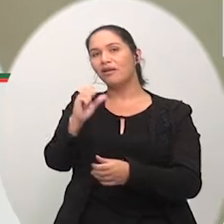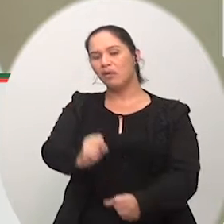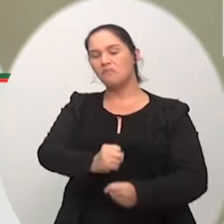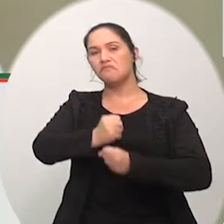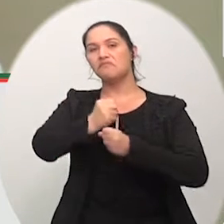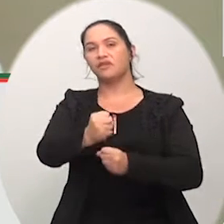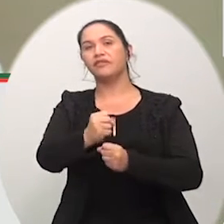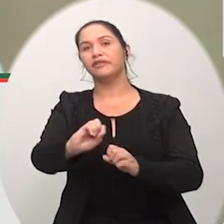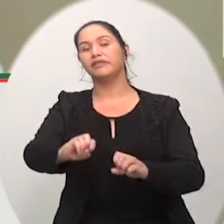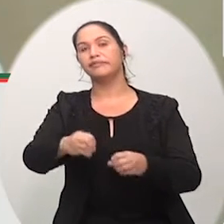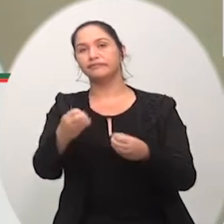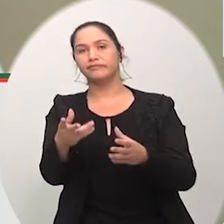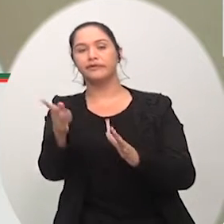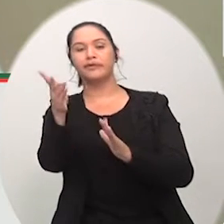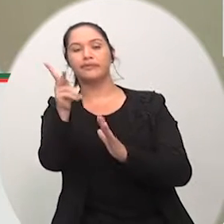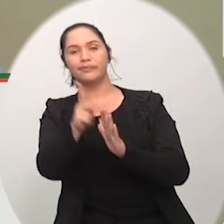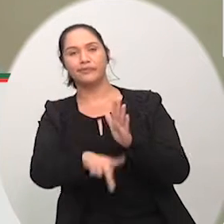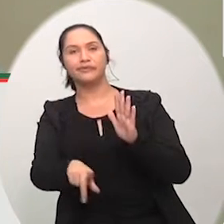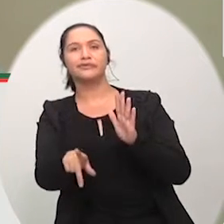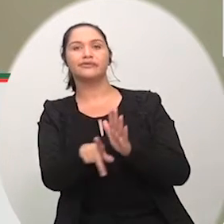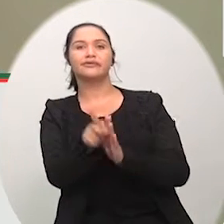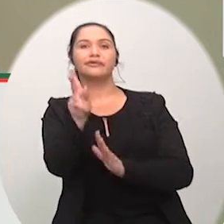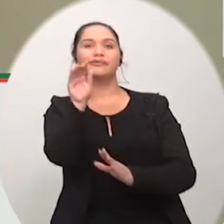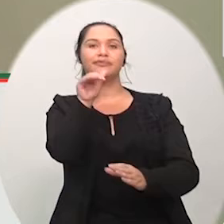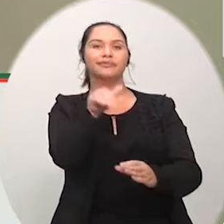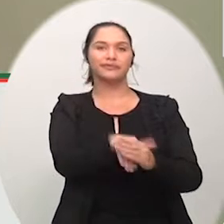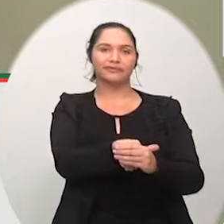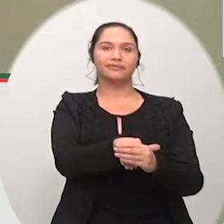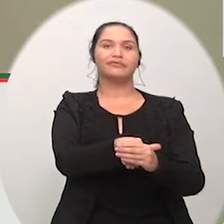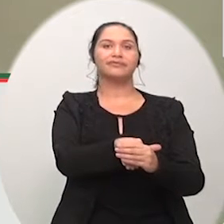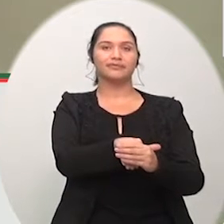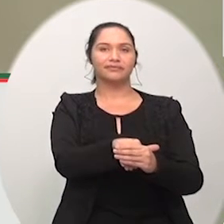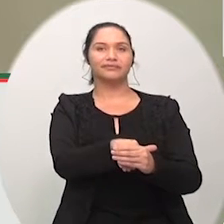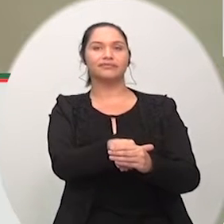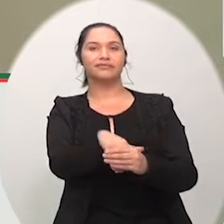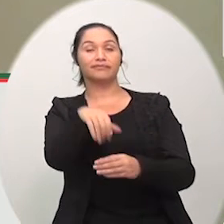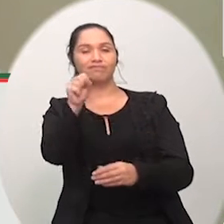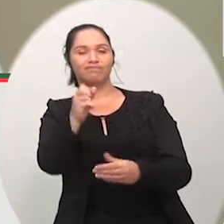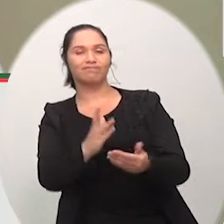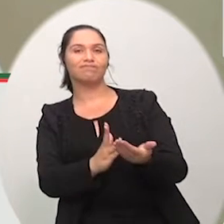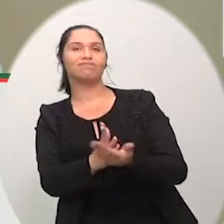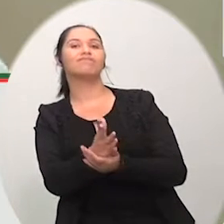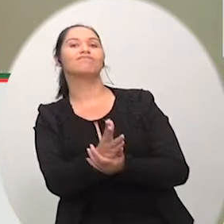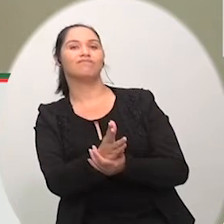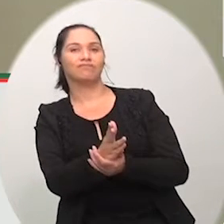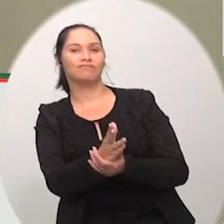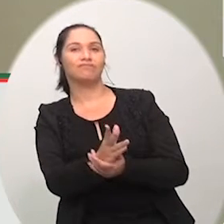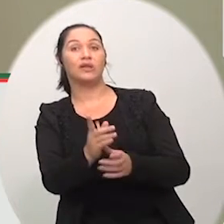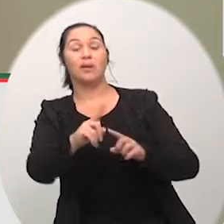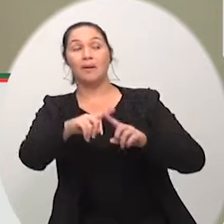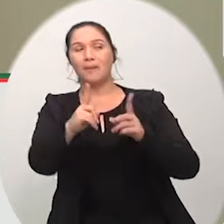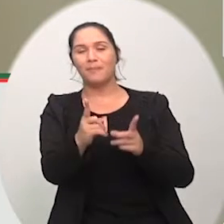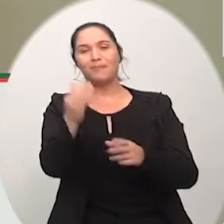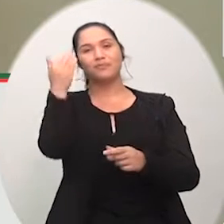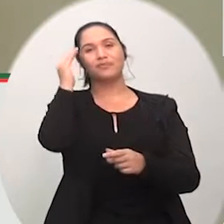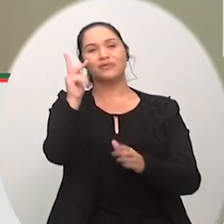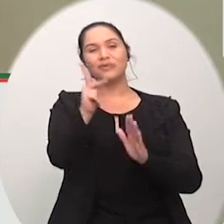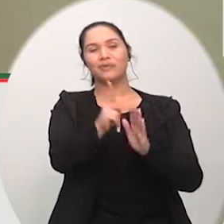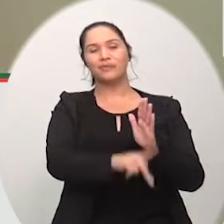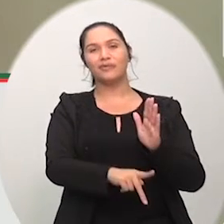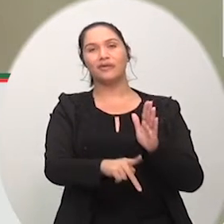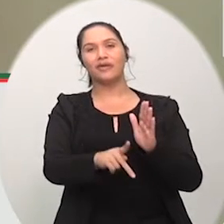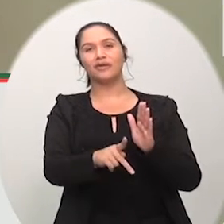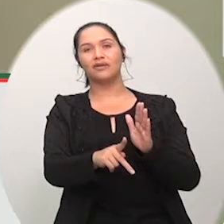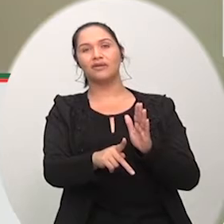aprovado. Mas sabíamos que ele ia encontrar dificuldade na porta administrativa, porque isso ia